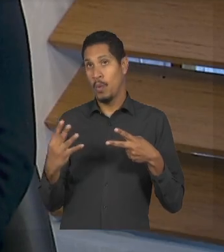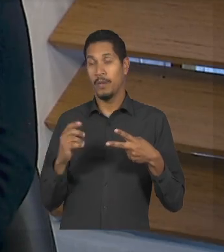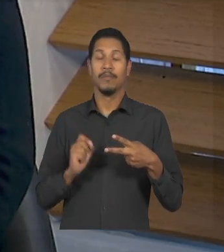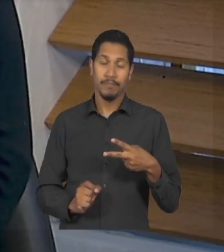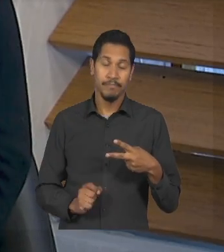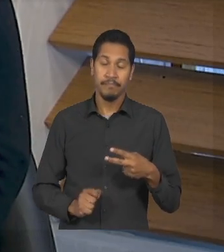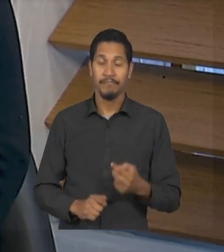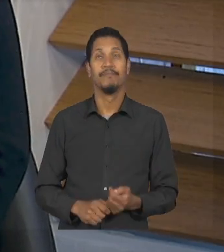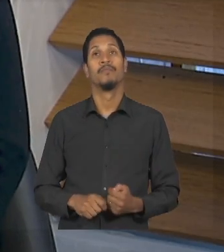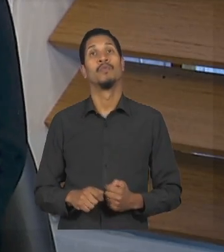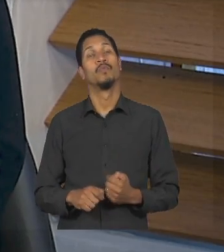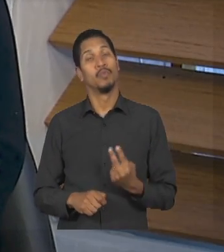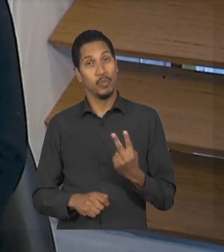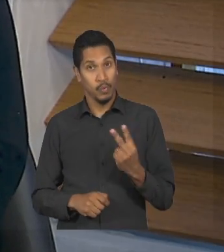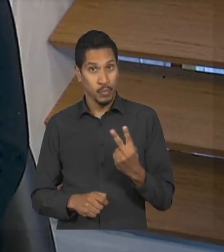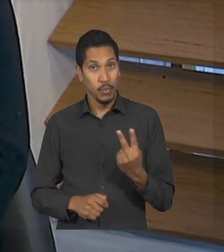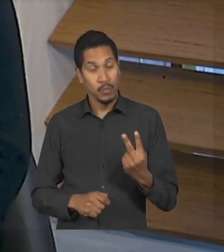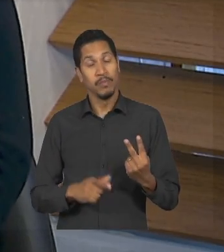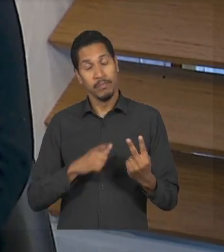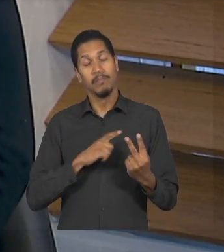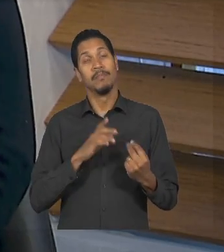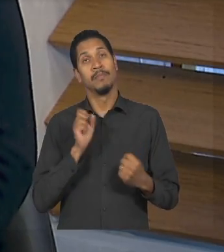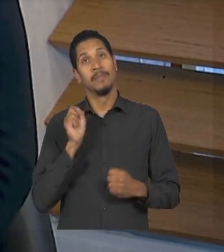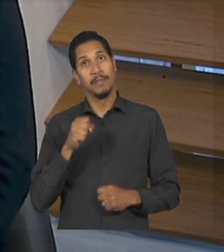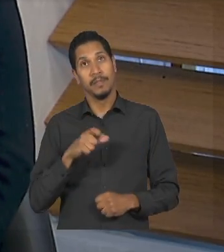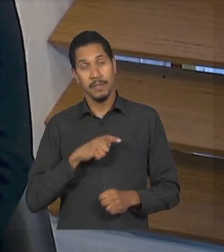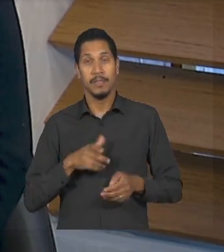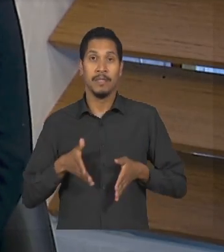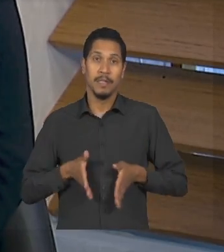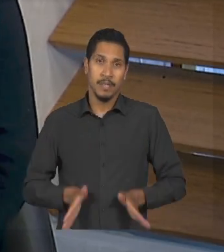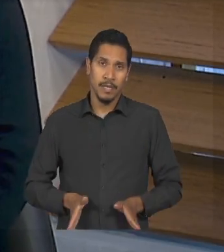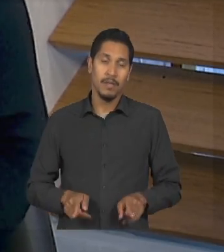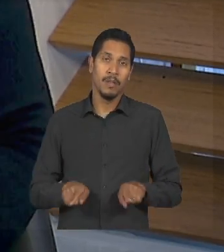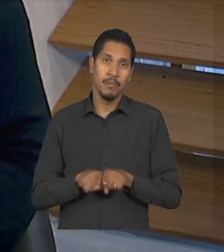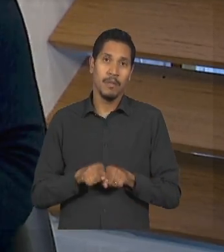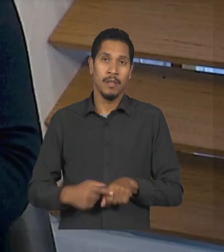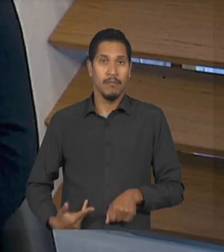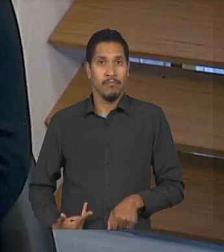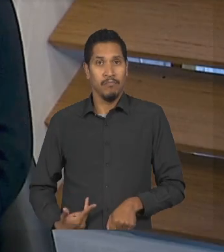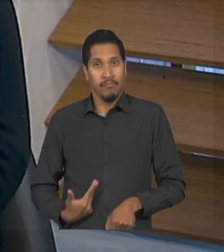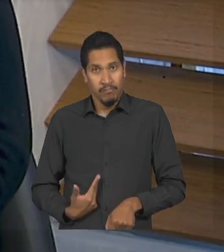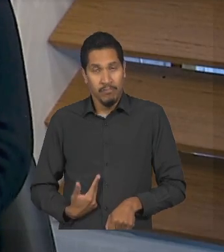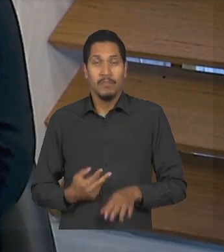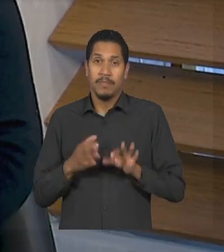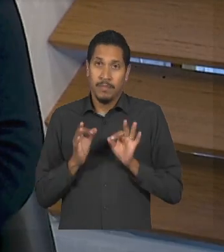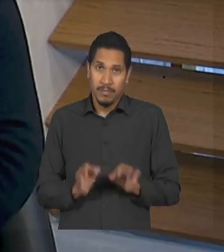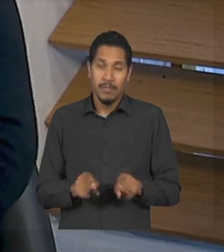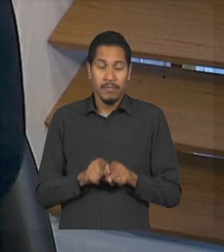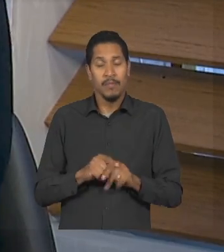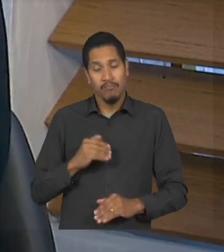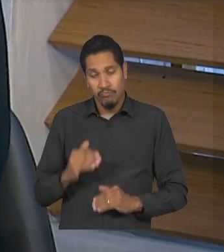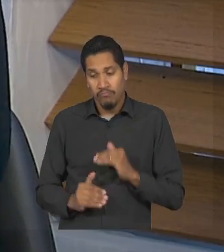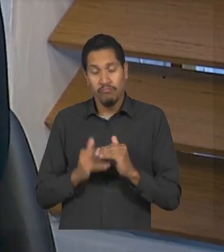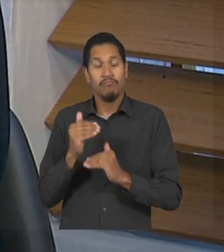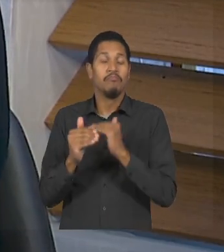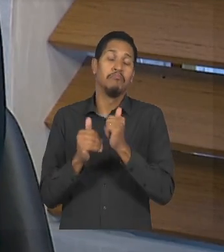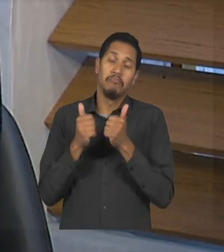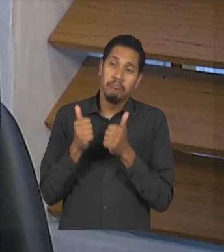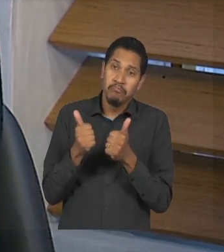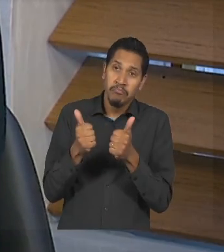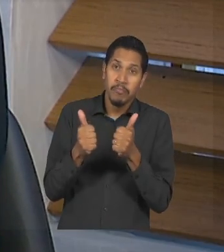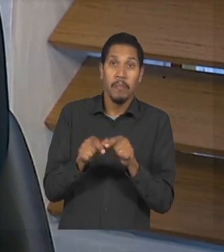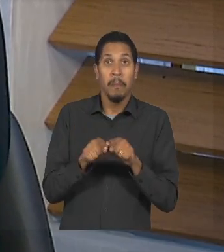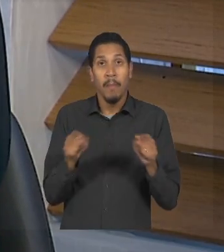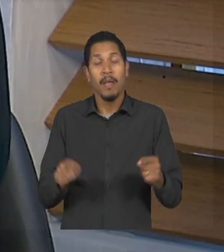dois nasceram de cesárea tiveram desenvolvimento típico no entanto o